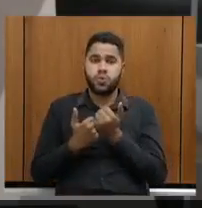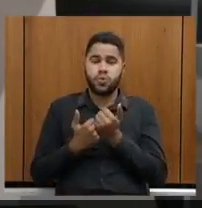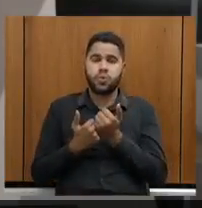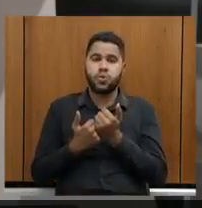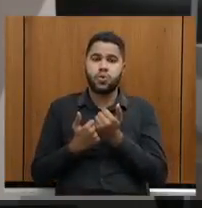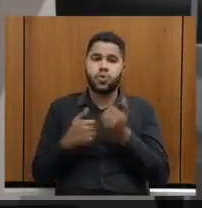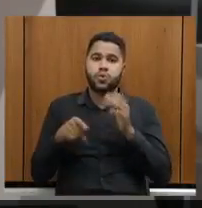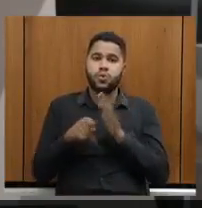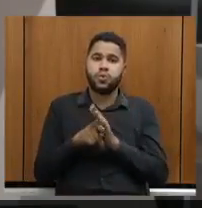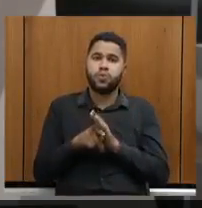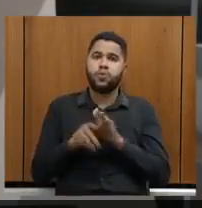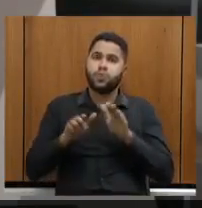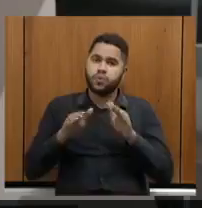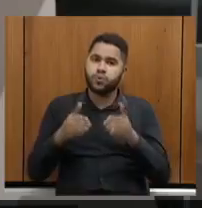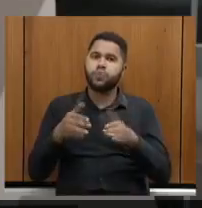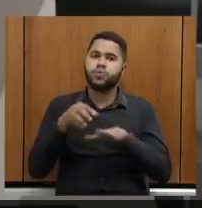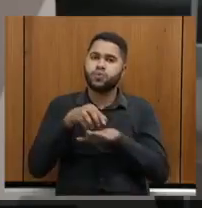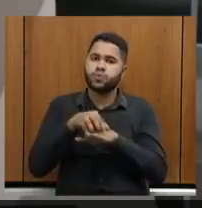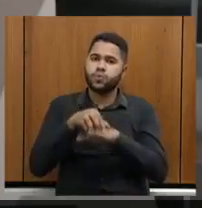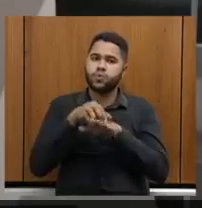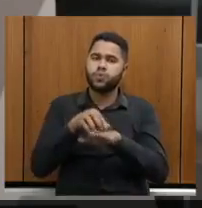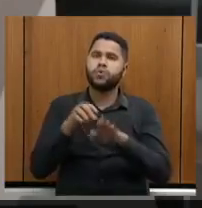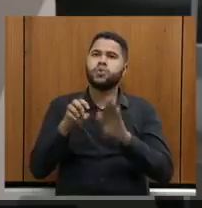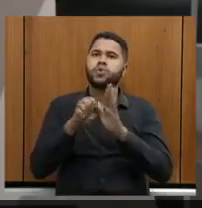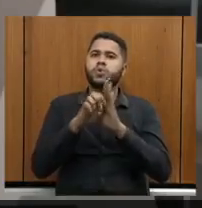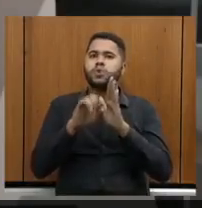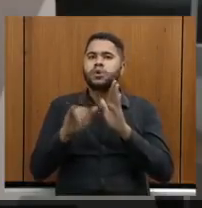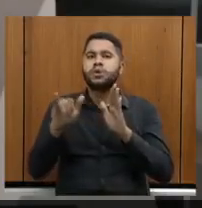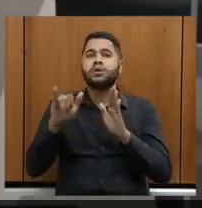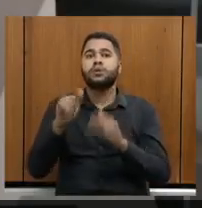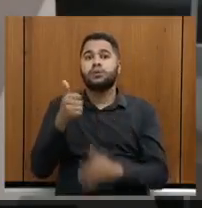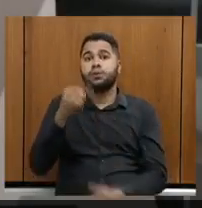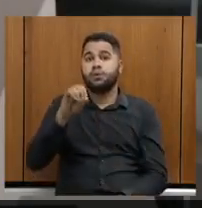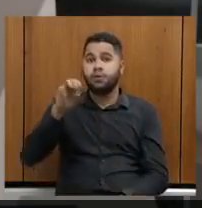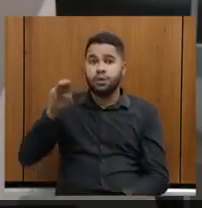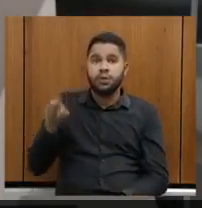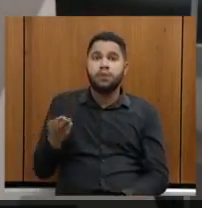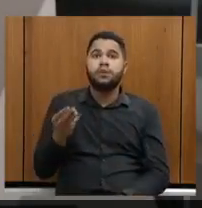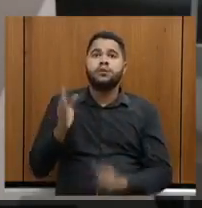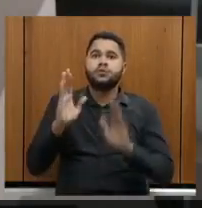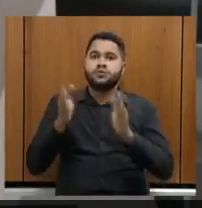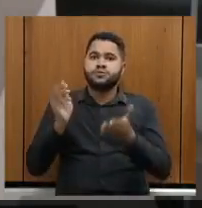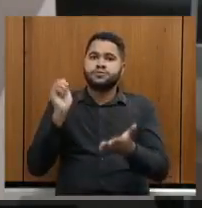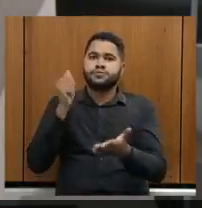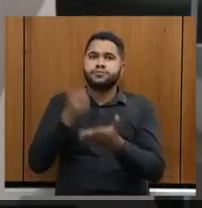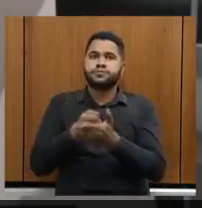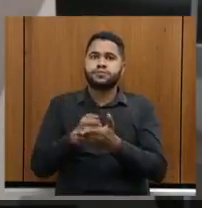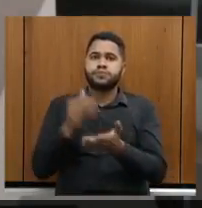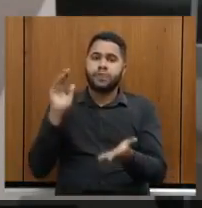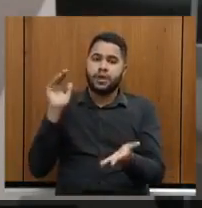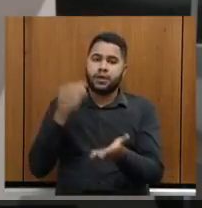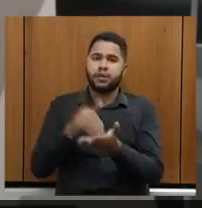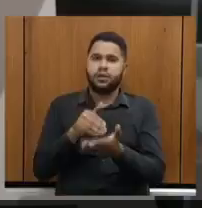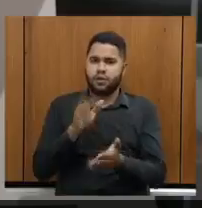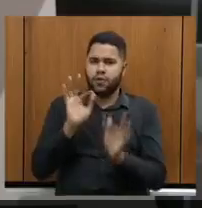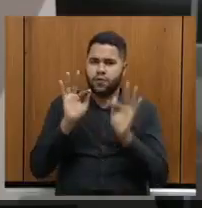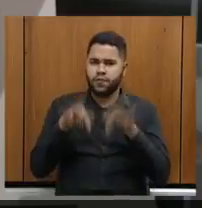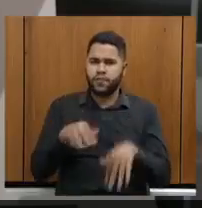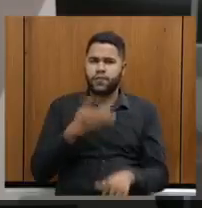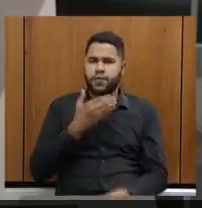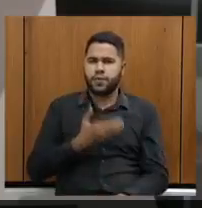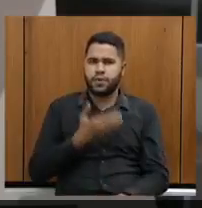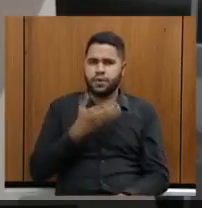SEBRAE, trade turístico. Nós lançamos o edital de 10 milhões, ele já vai ser pago até o final de dezembro, não Maristela?